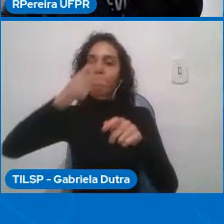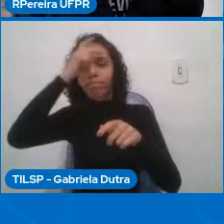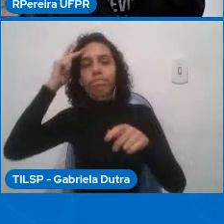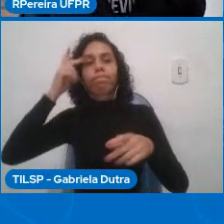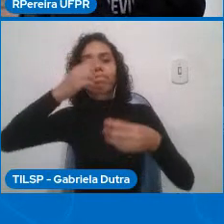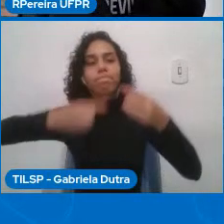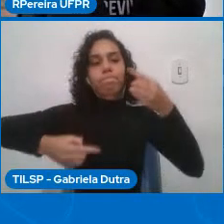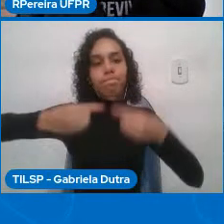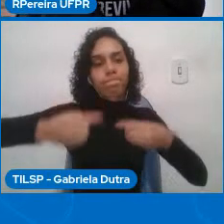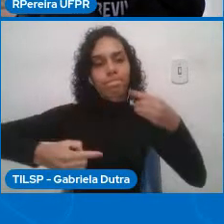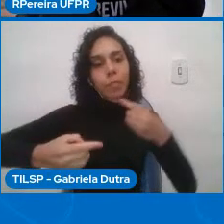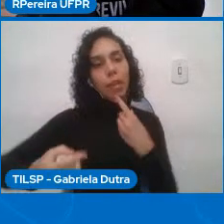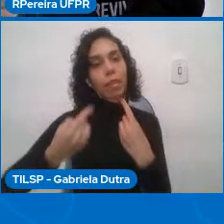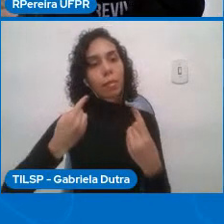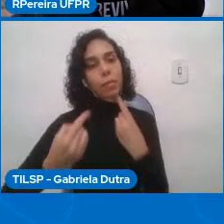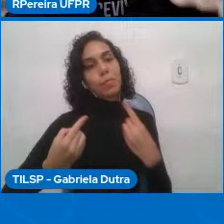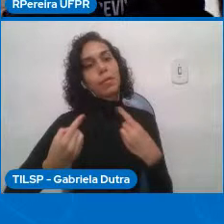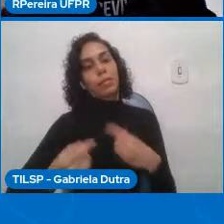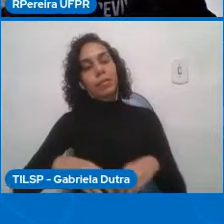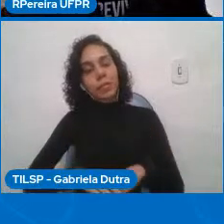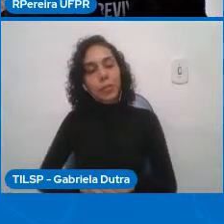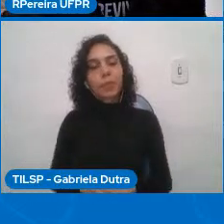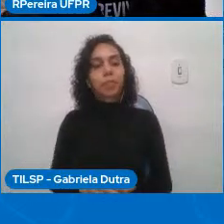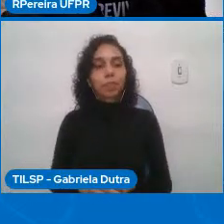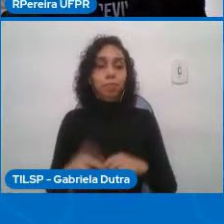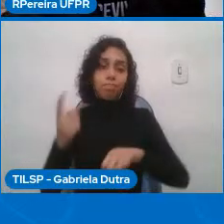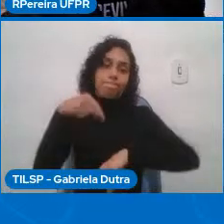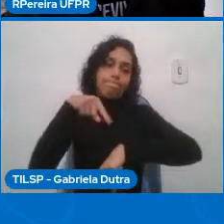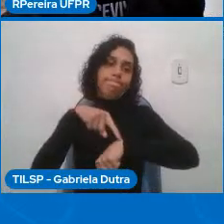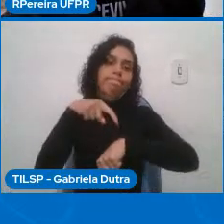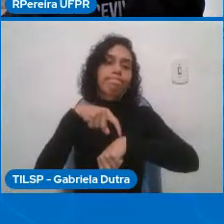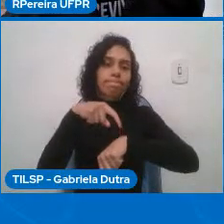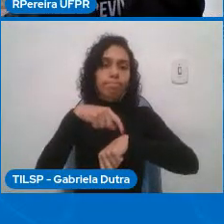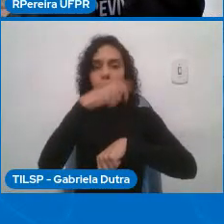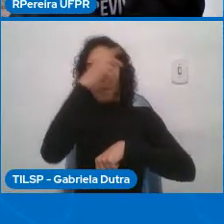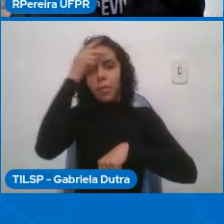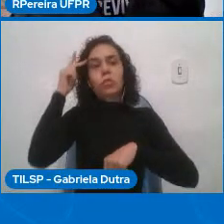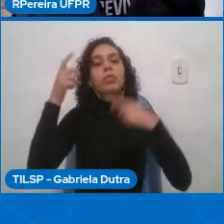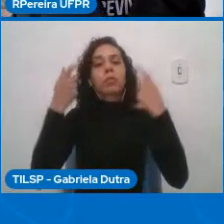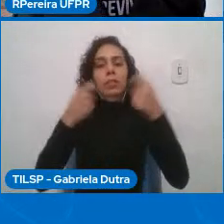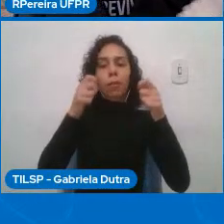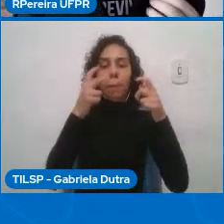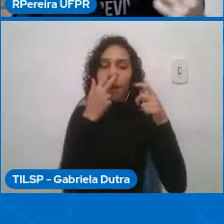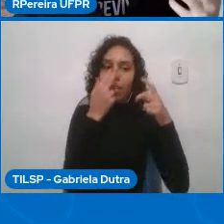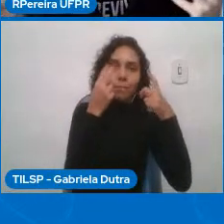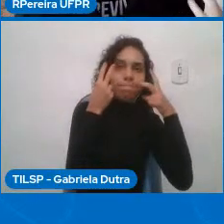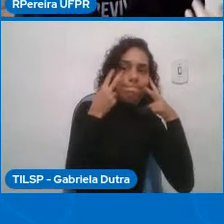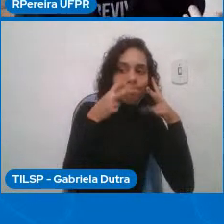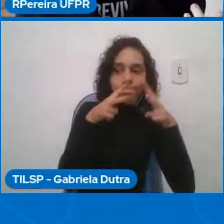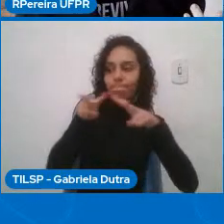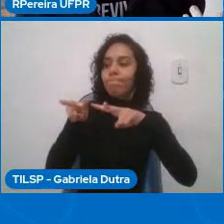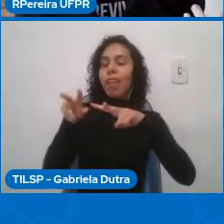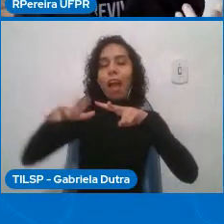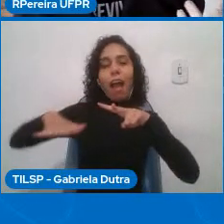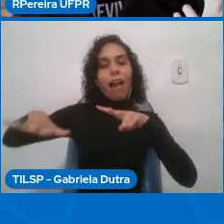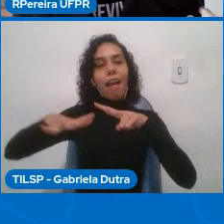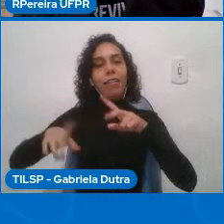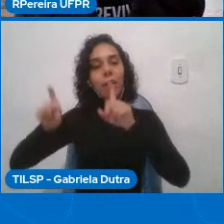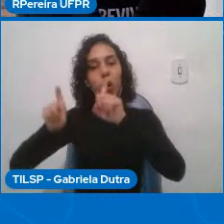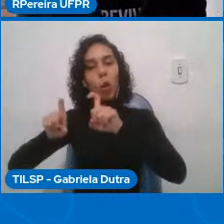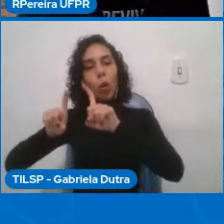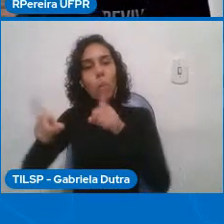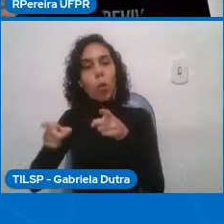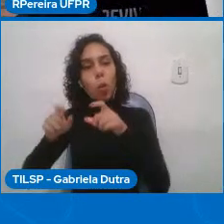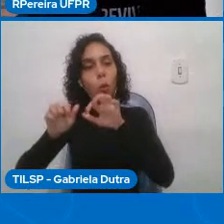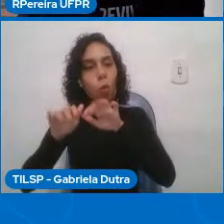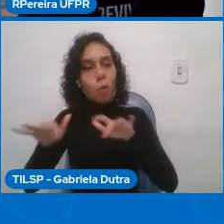esse momento em que as pessoas precisam olhar para as áreas da computação e ela se questionar para que